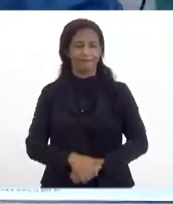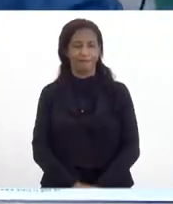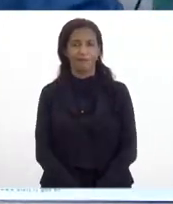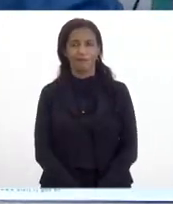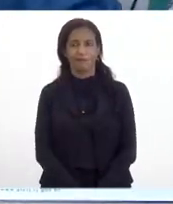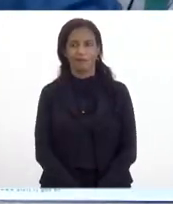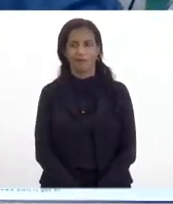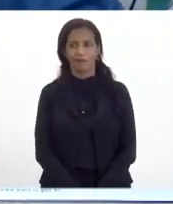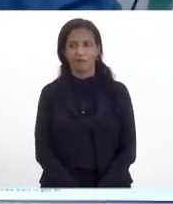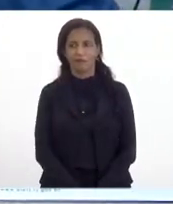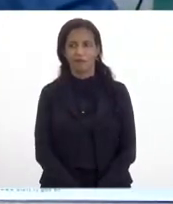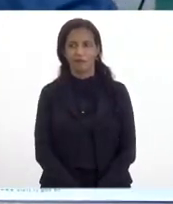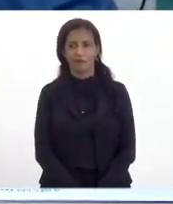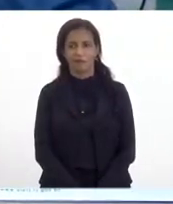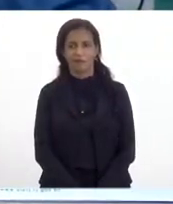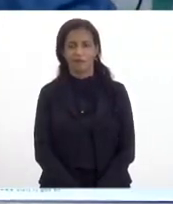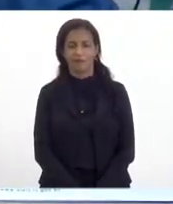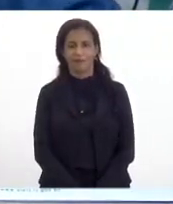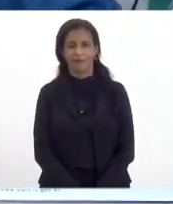Pendurou aqui para mim.